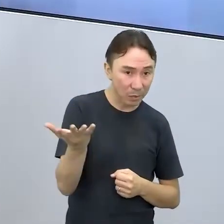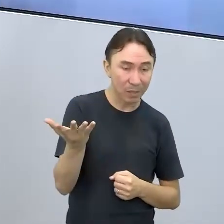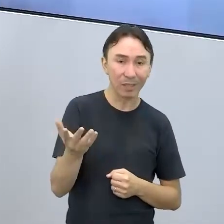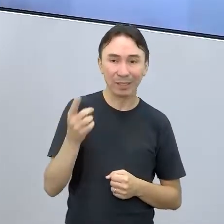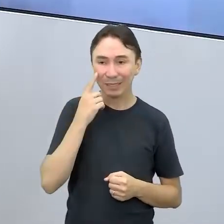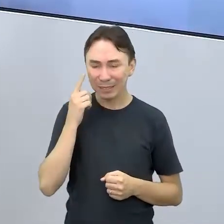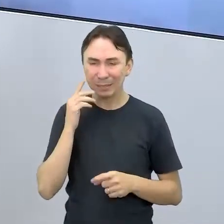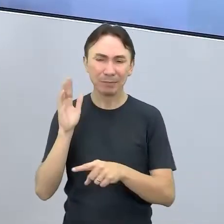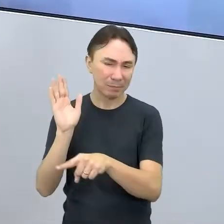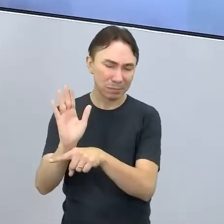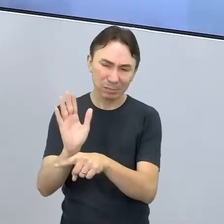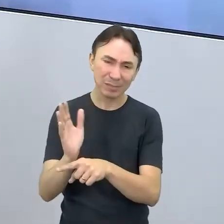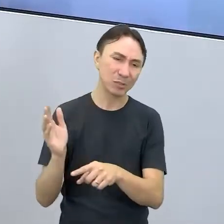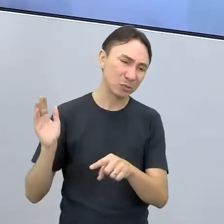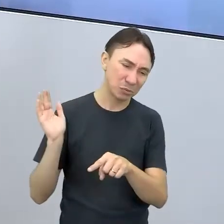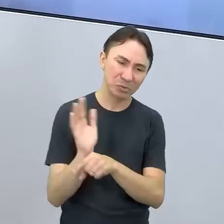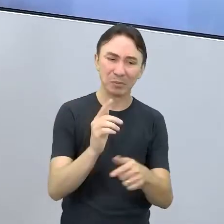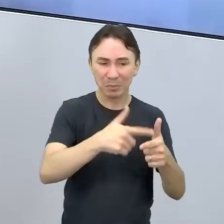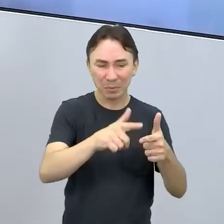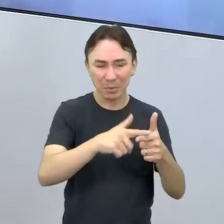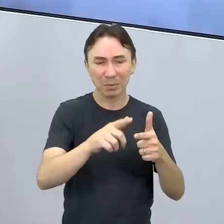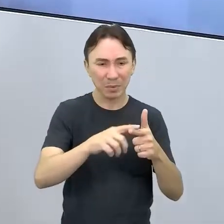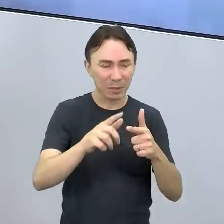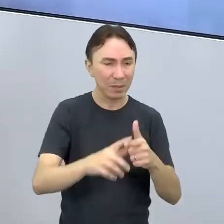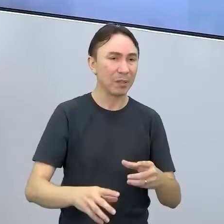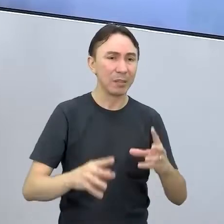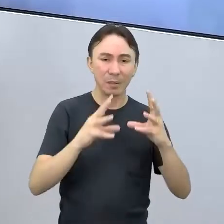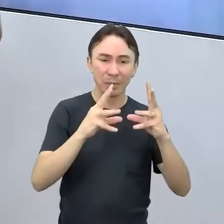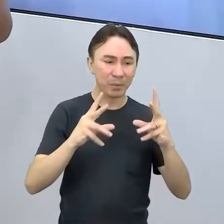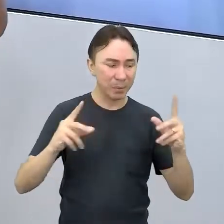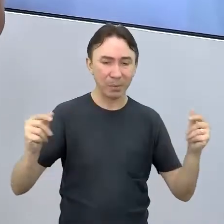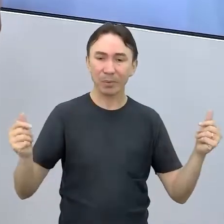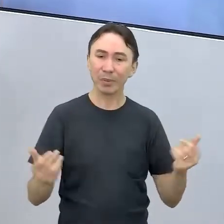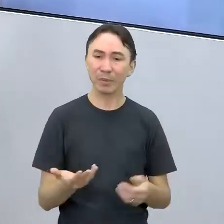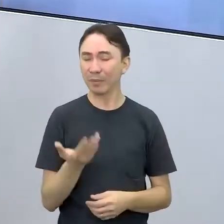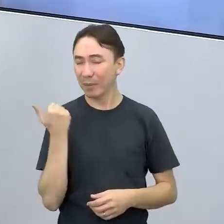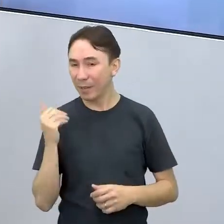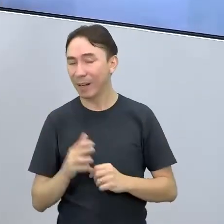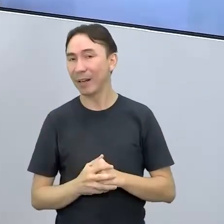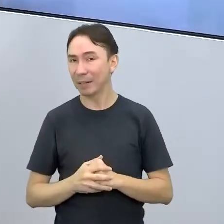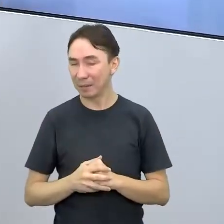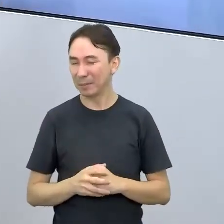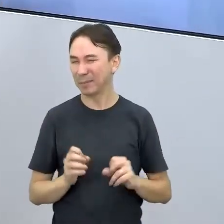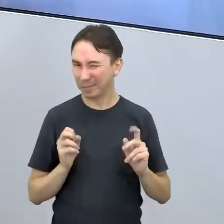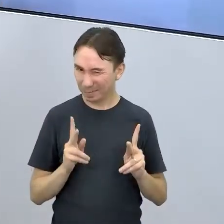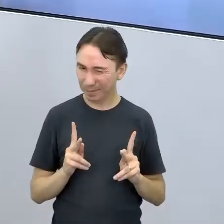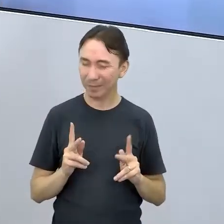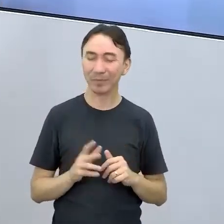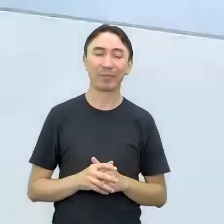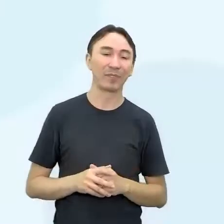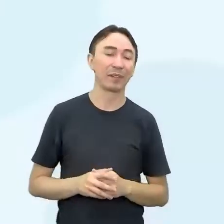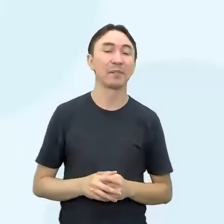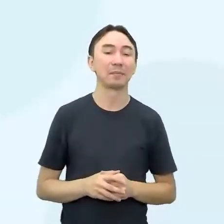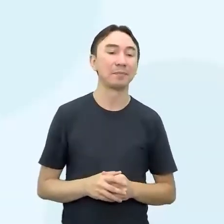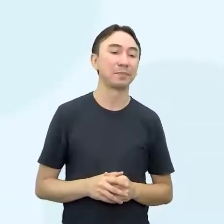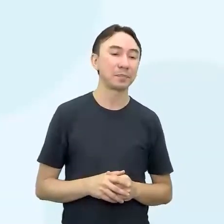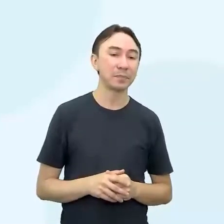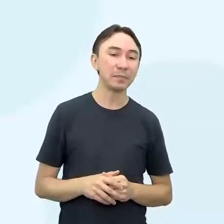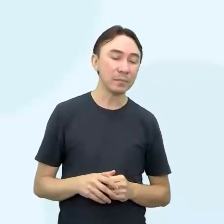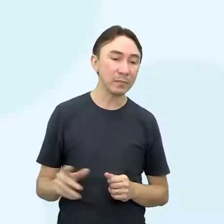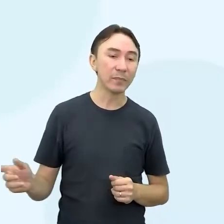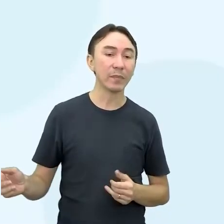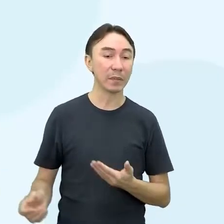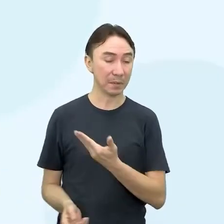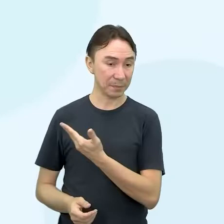os poderes aí que são responsáveis a resolver esse problema. Tá certo? Continuando a ler, olha lá. A